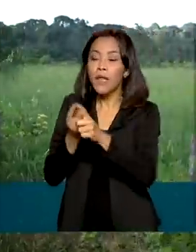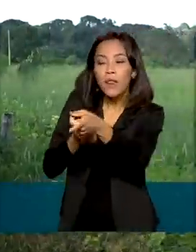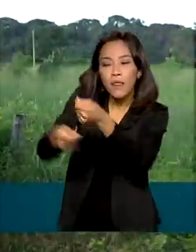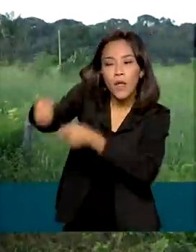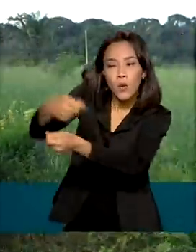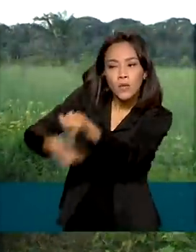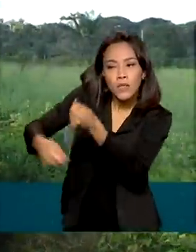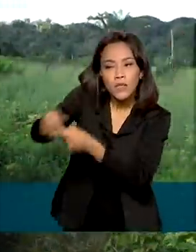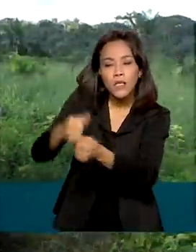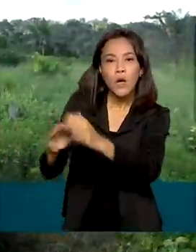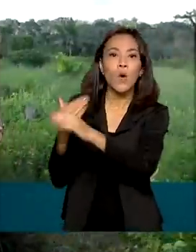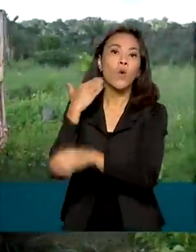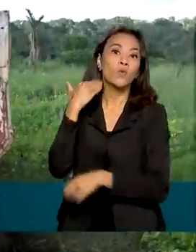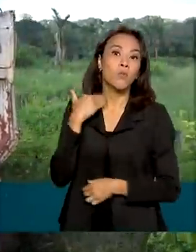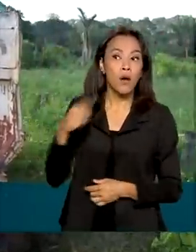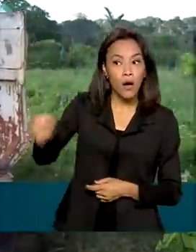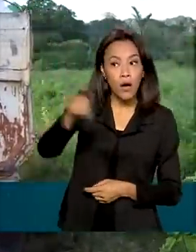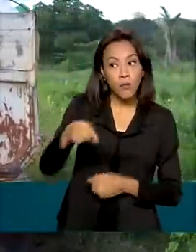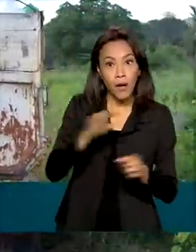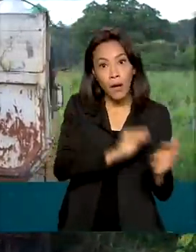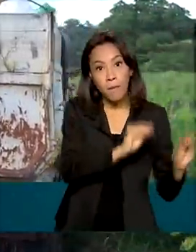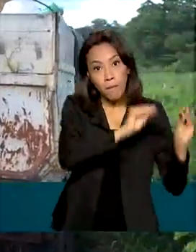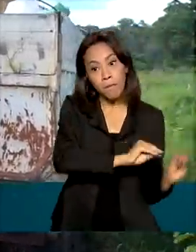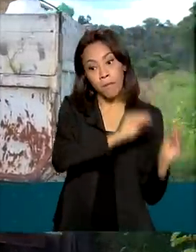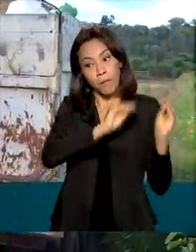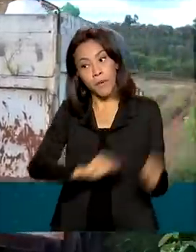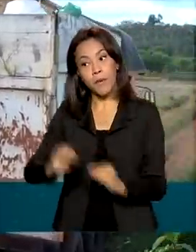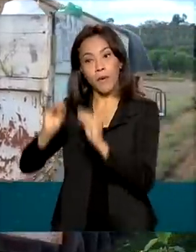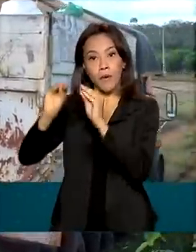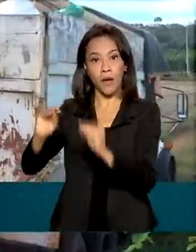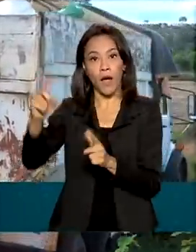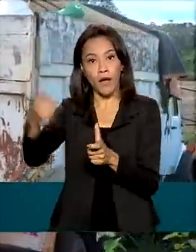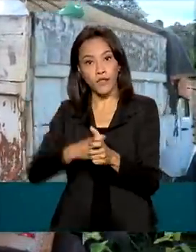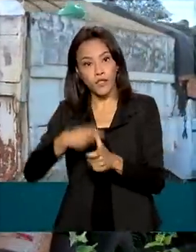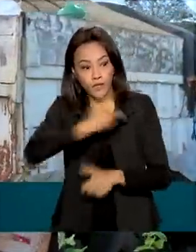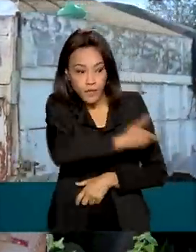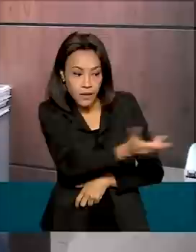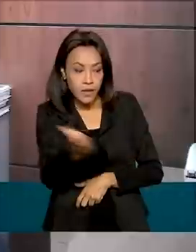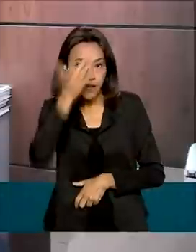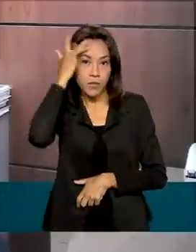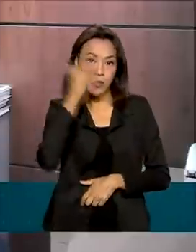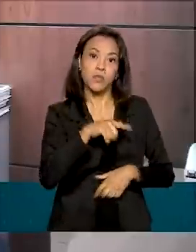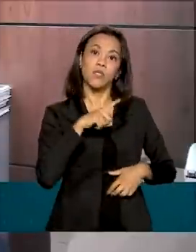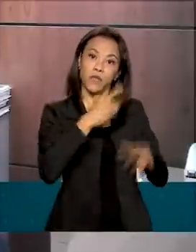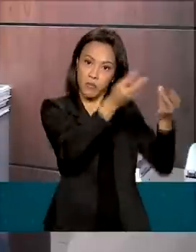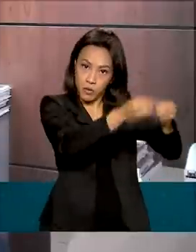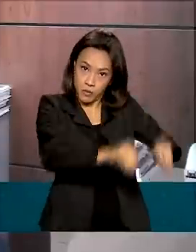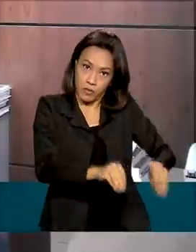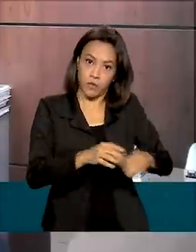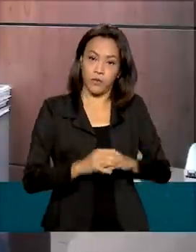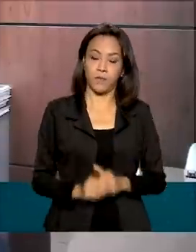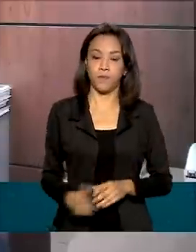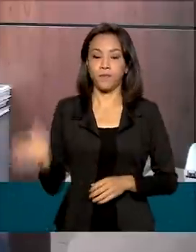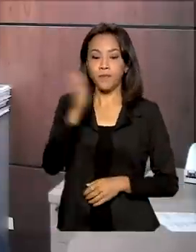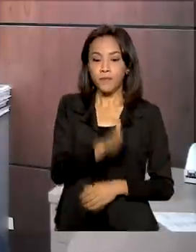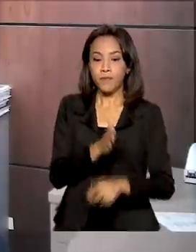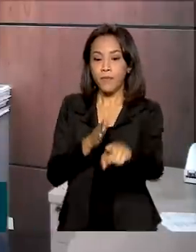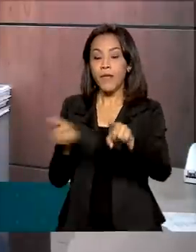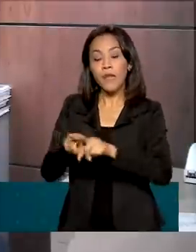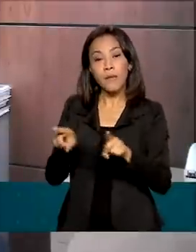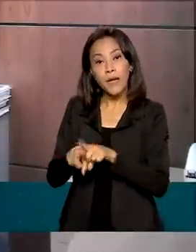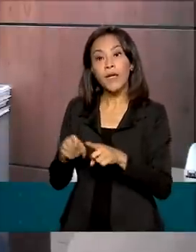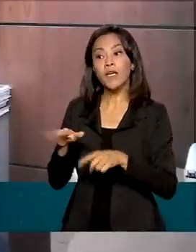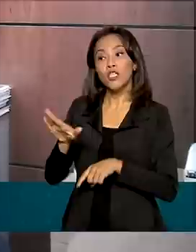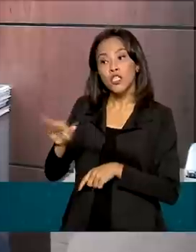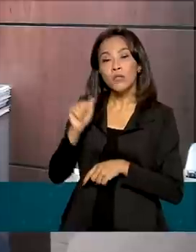bancos a prorrogação do pagamento de dívidas dos produtores prejudicados. Convidamos também o Ministério da Economia e o Banco